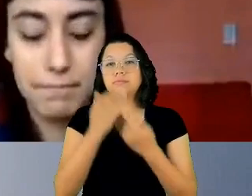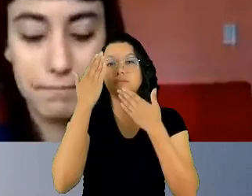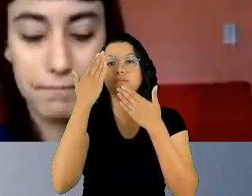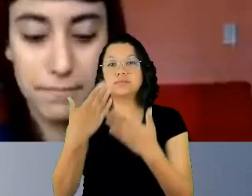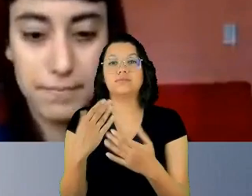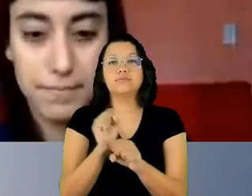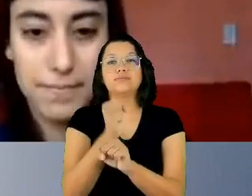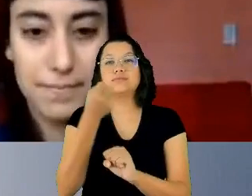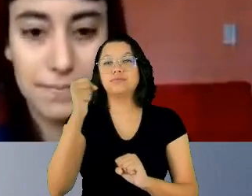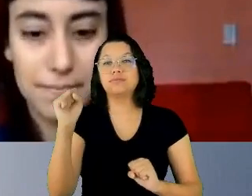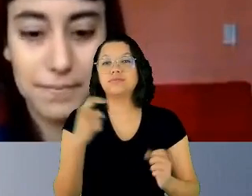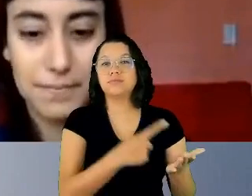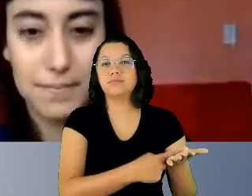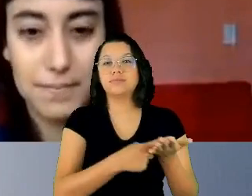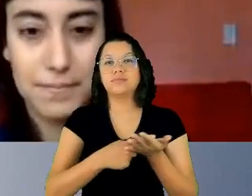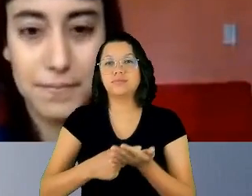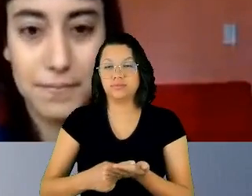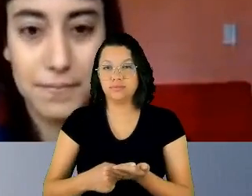o convite